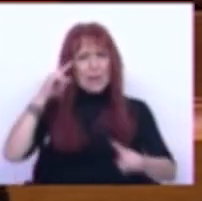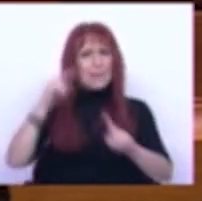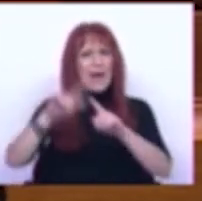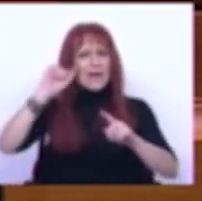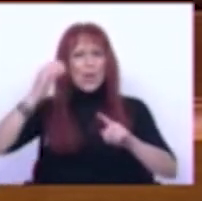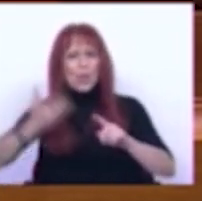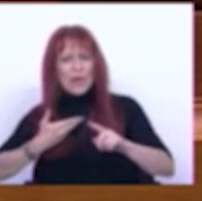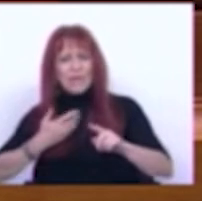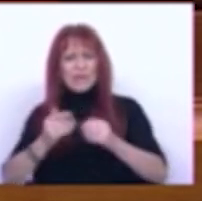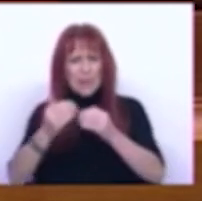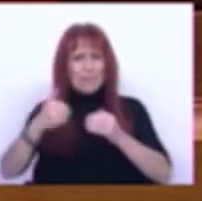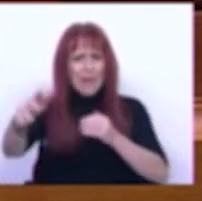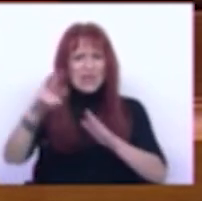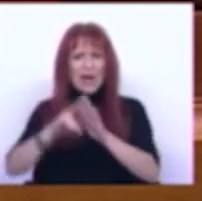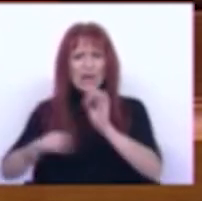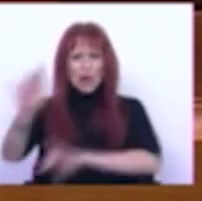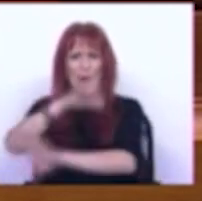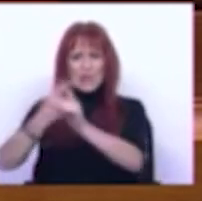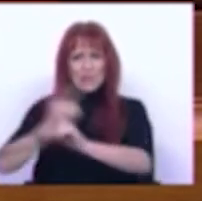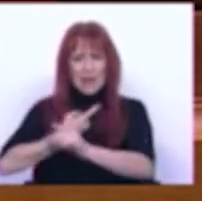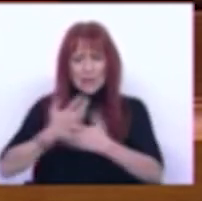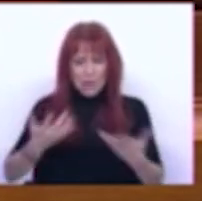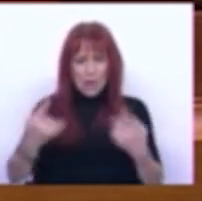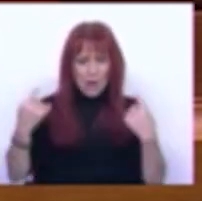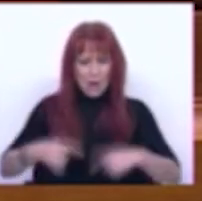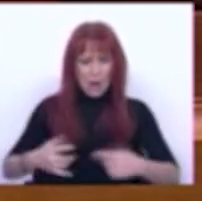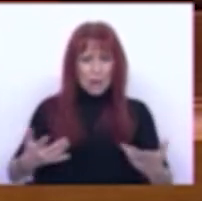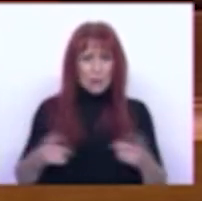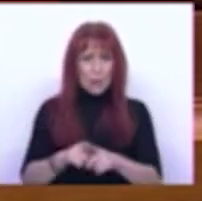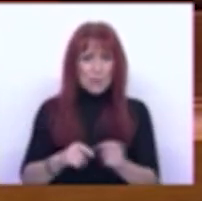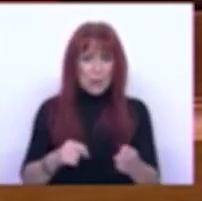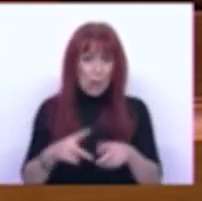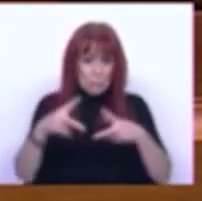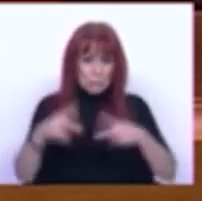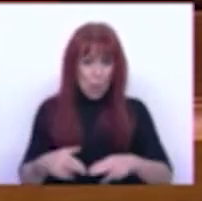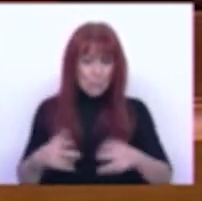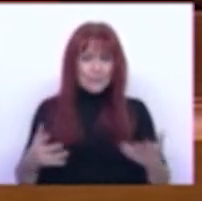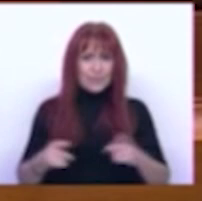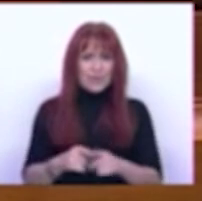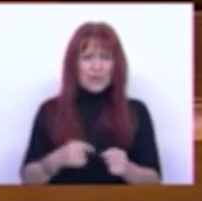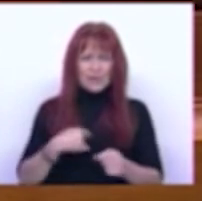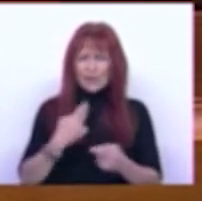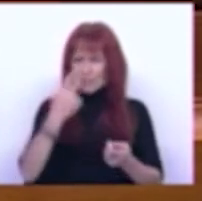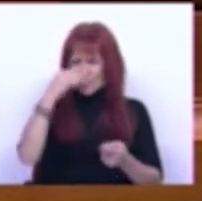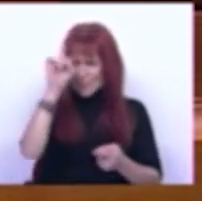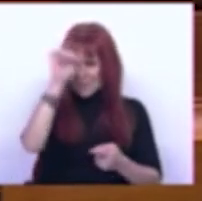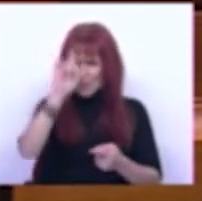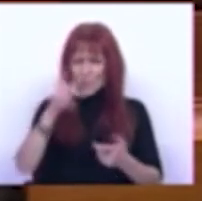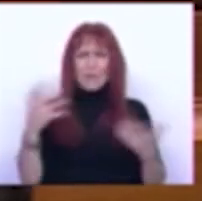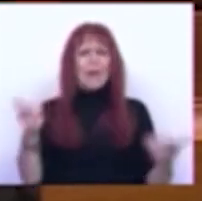de déficit e ir além das regras europeias que hoje aliás estão suspensas Desengane-se porém